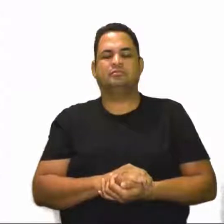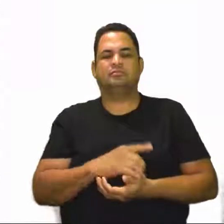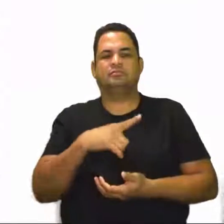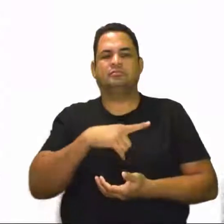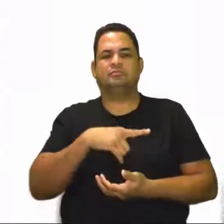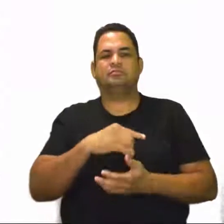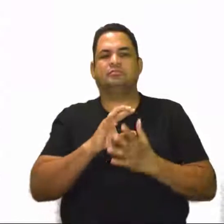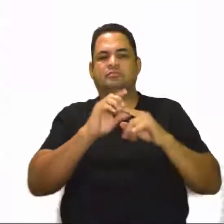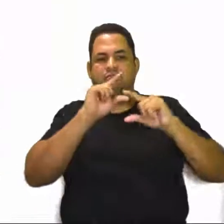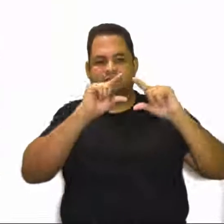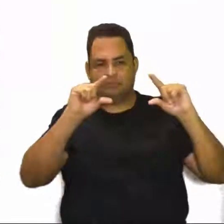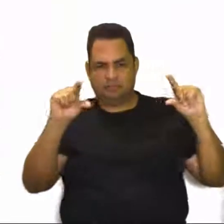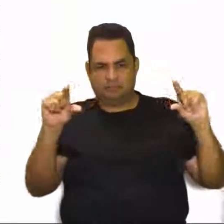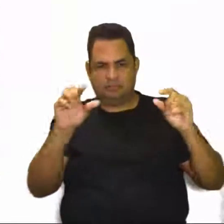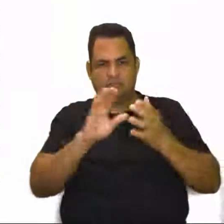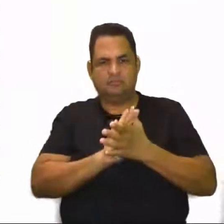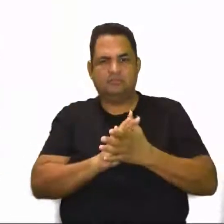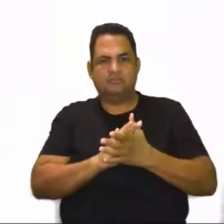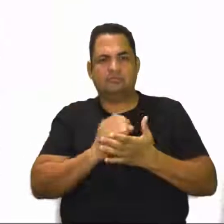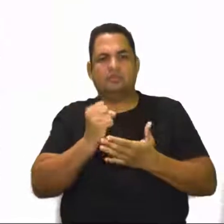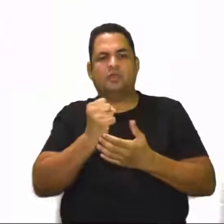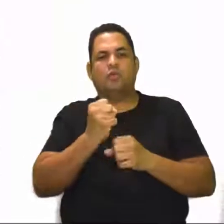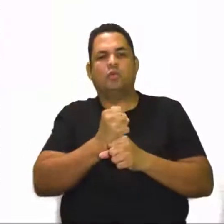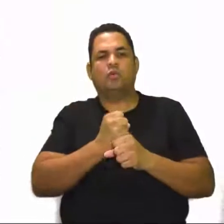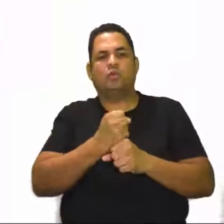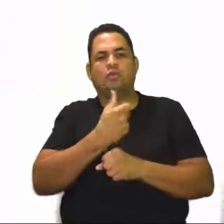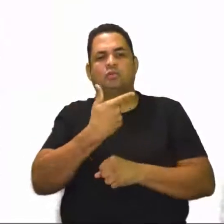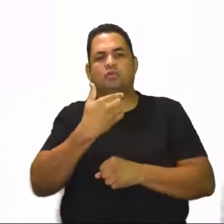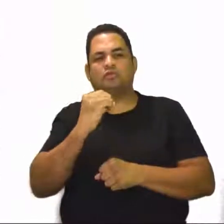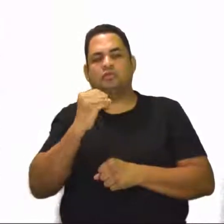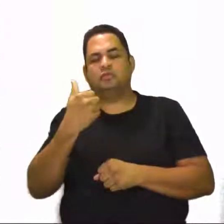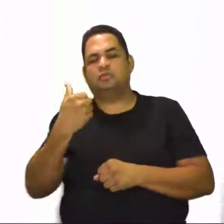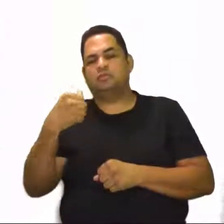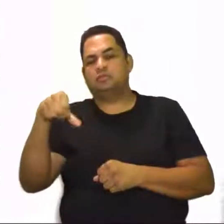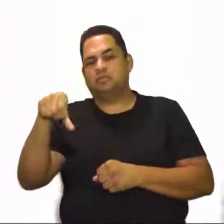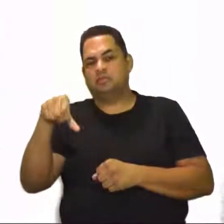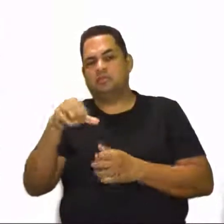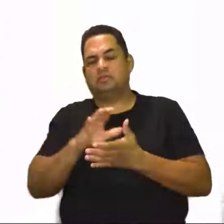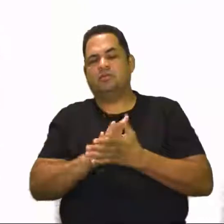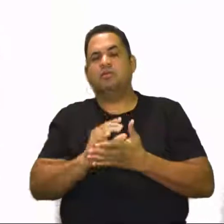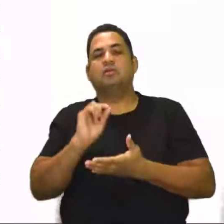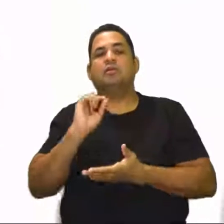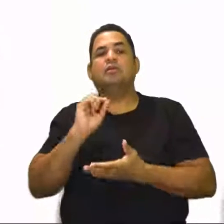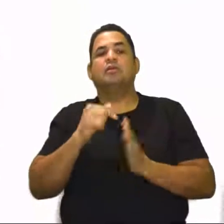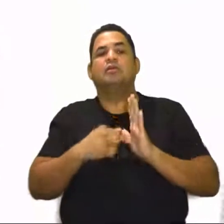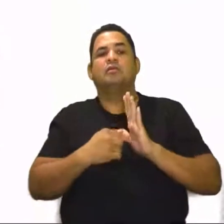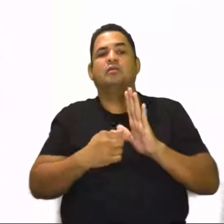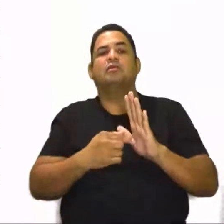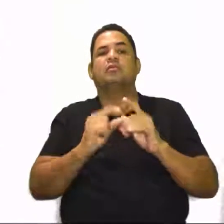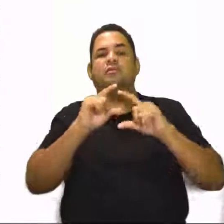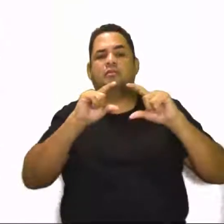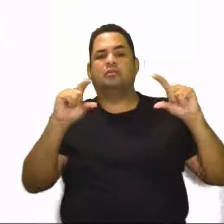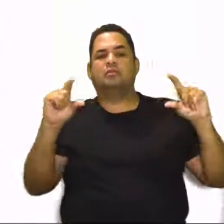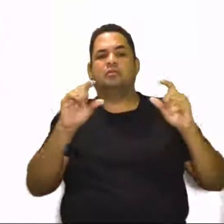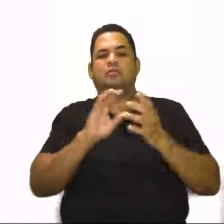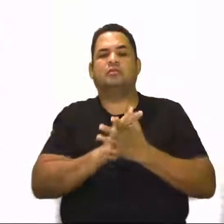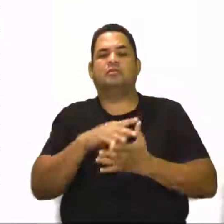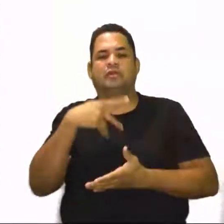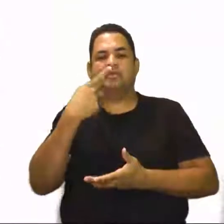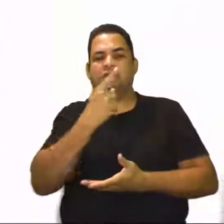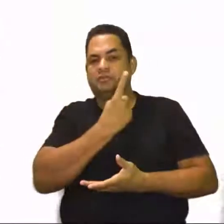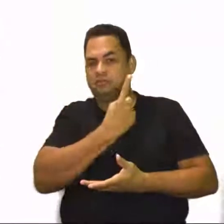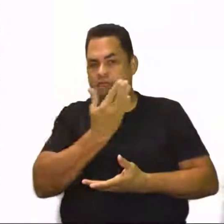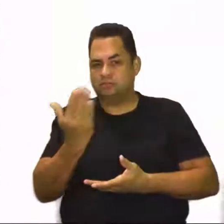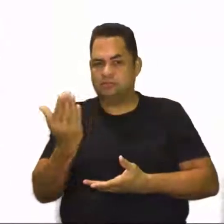enunciado, professora, essa questão, ela foi de 2019. O que que traz aí no enunciado? Diz o